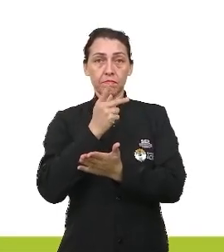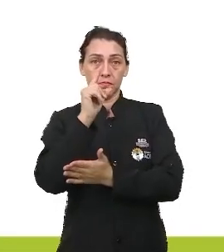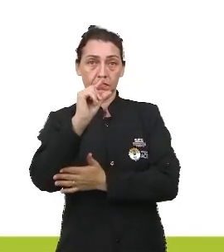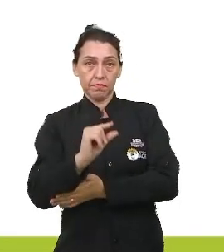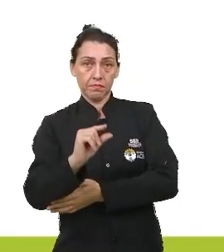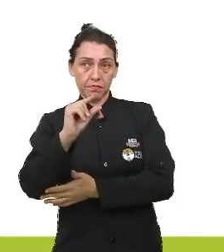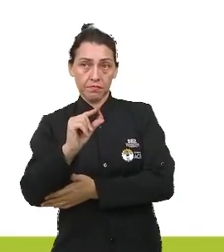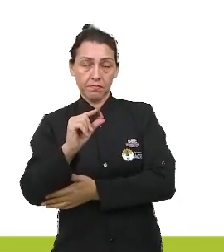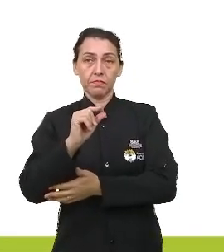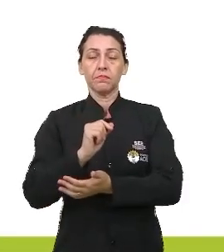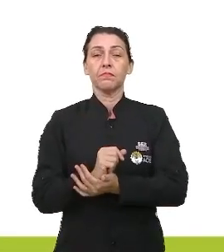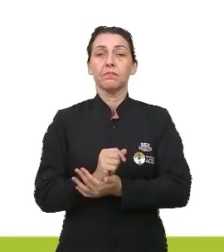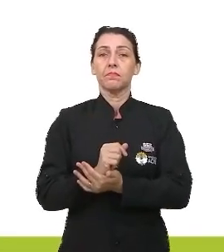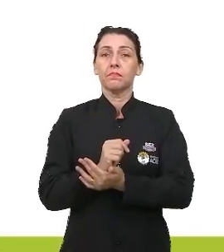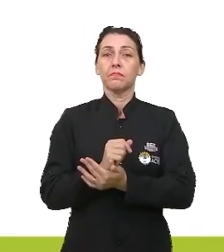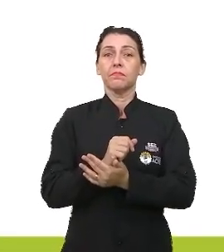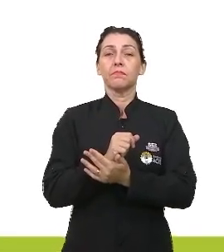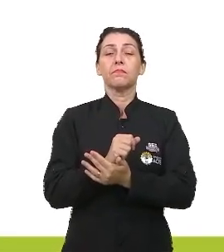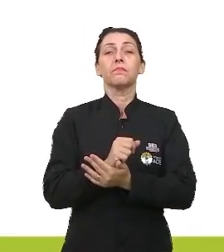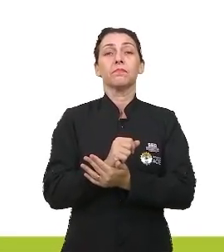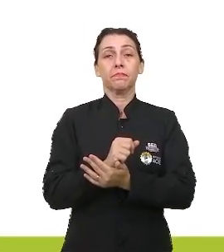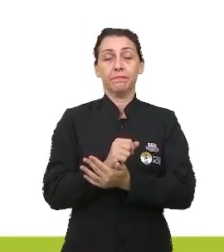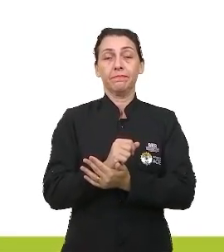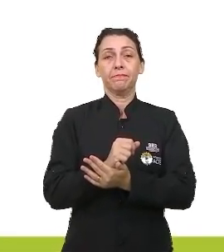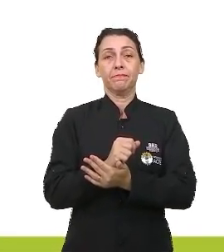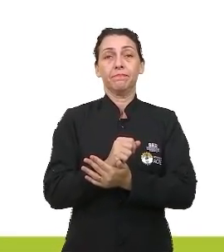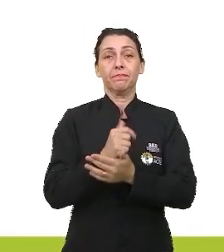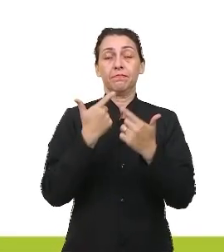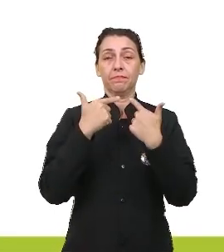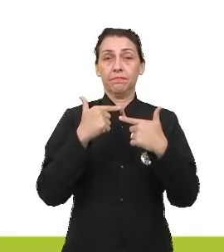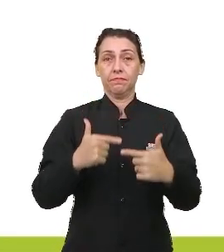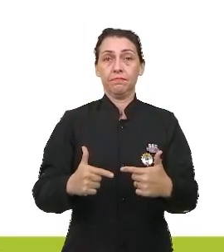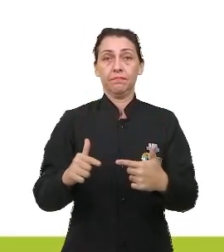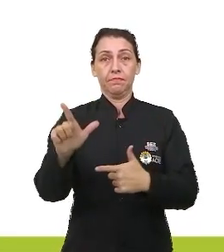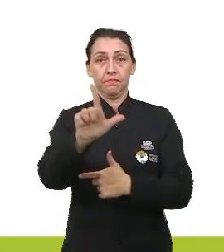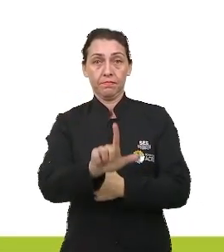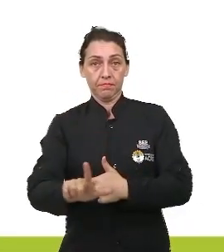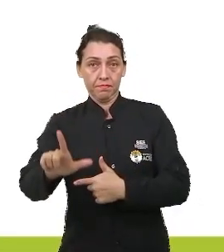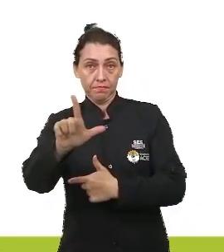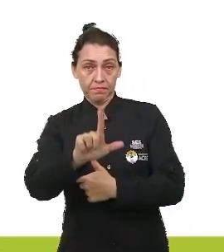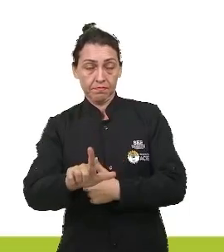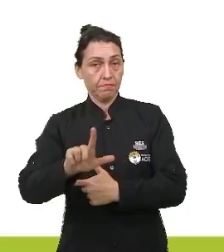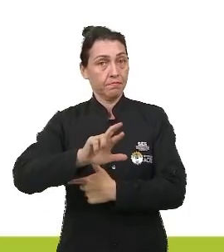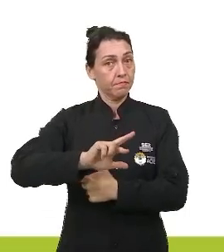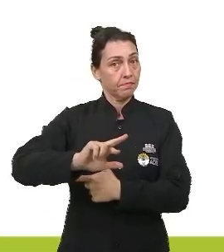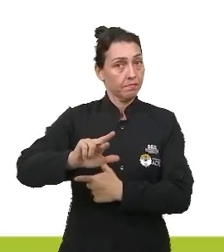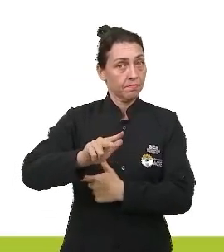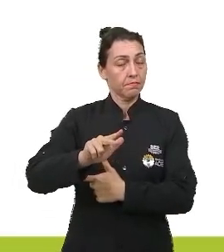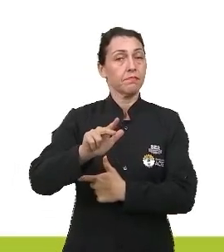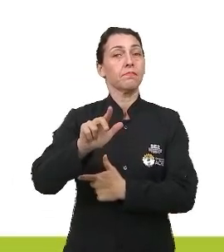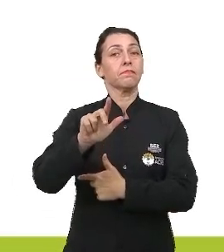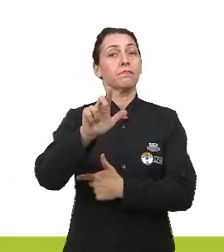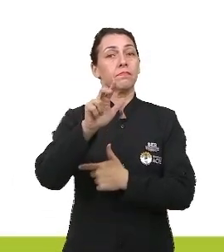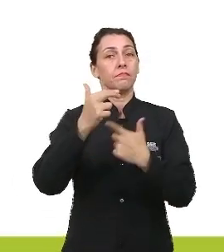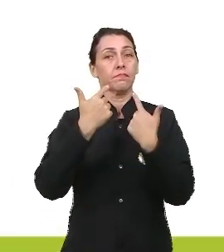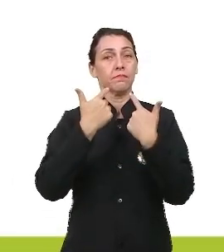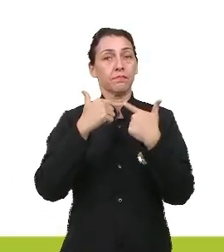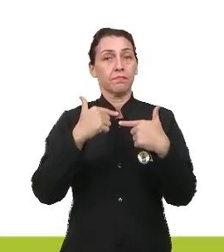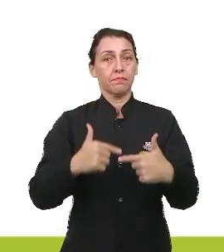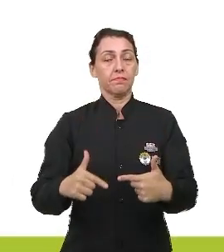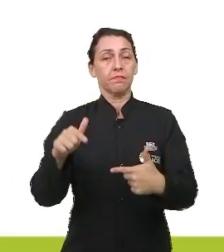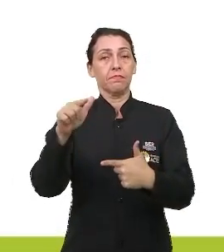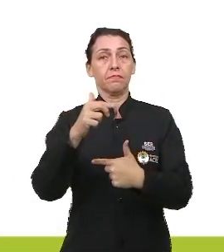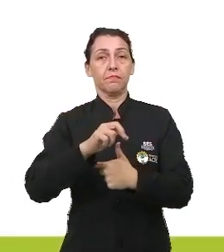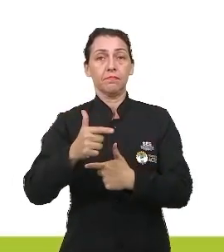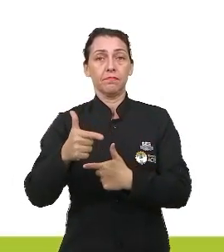sobre a linguagem literária e a linguagem não literária. Obviamente, essas figuras